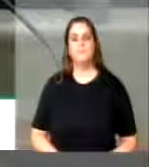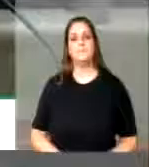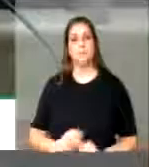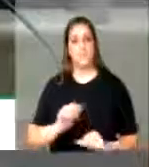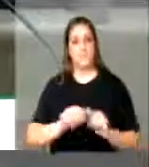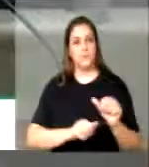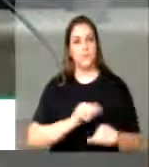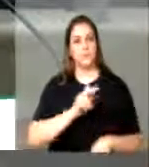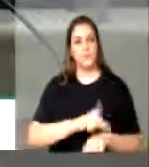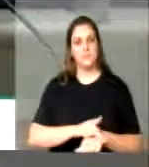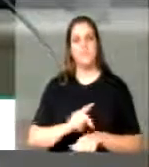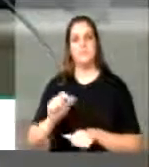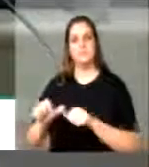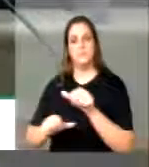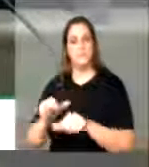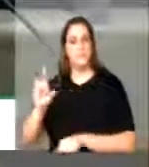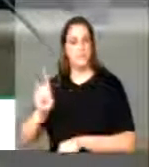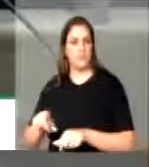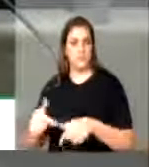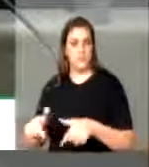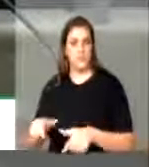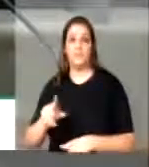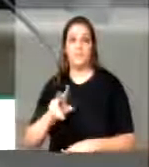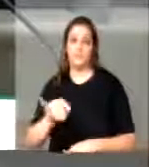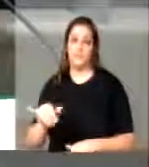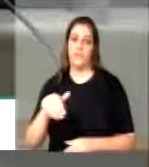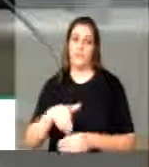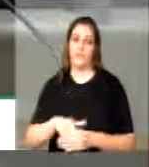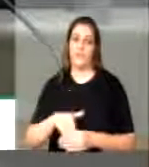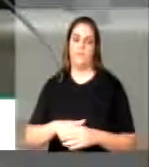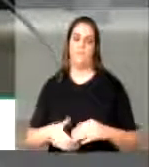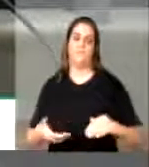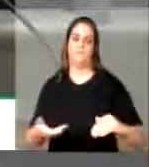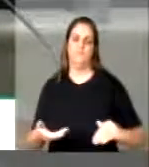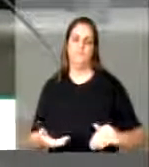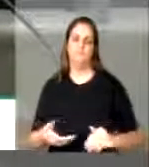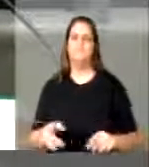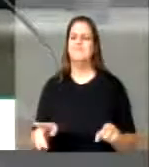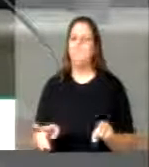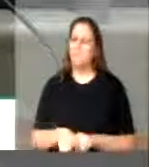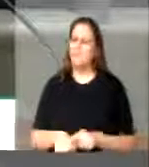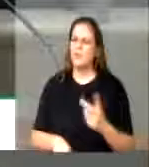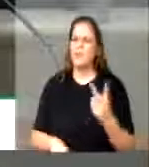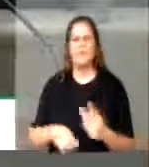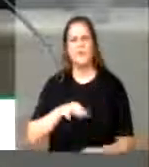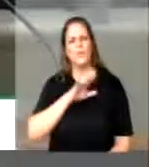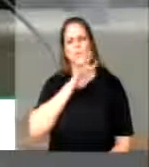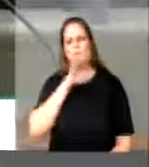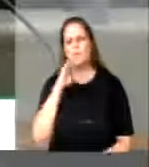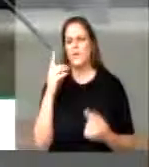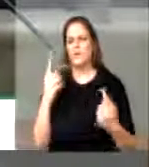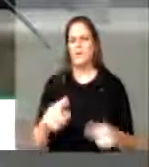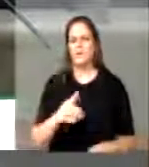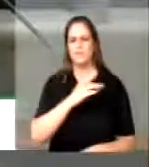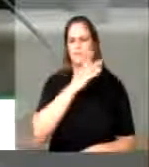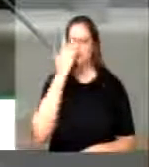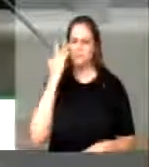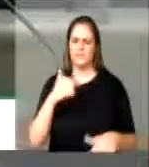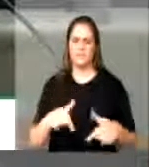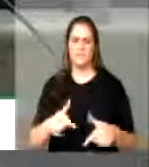a serem votadas pela Câmara e pelo Senado, também golpeiam duramente os trabalhadores brasileiros.